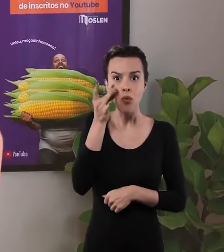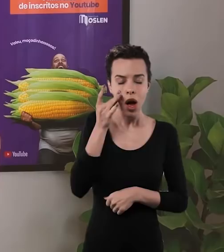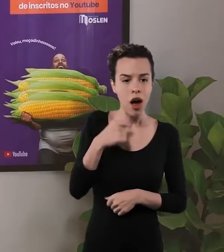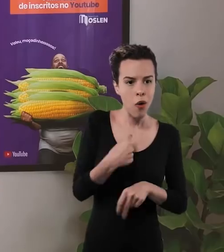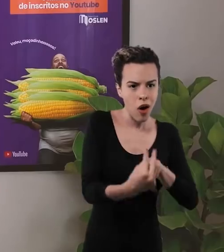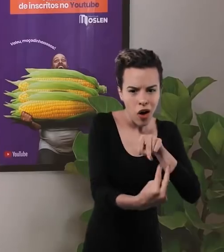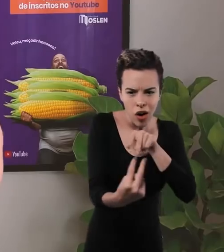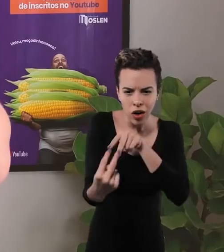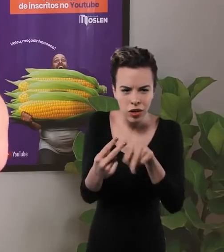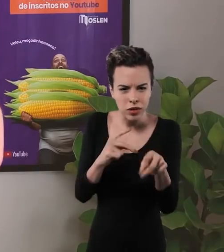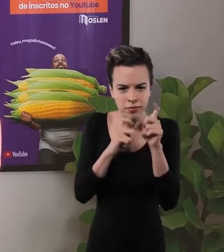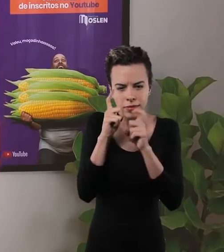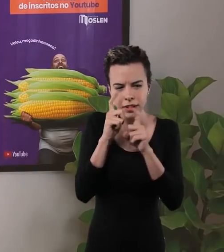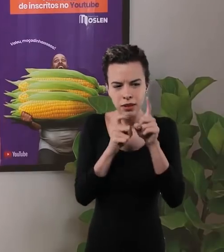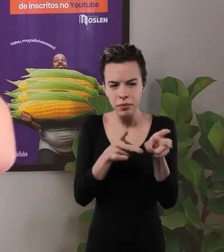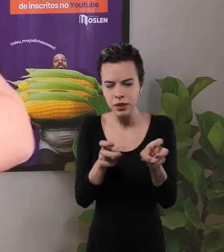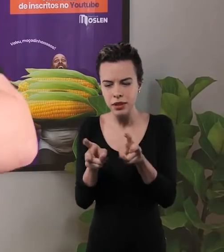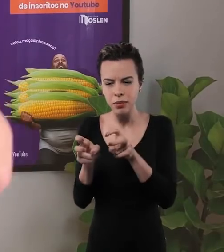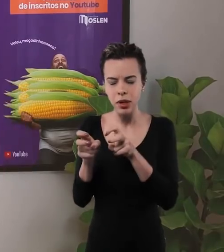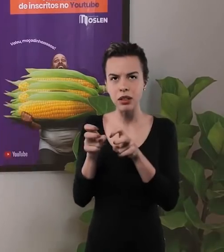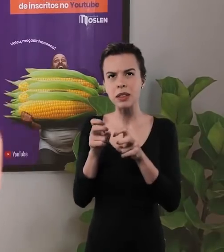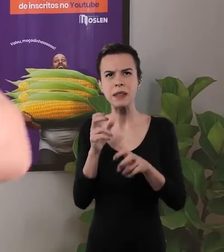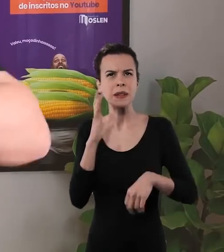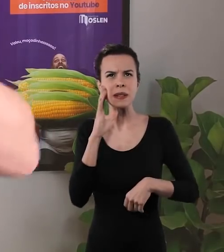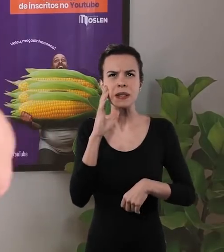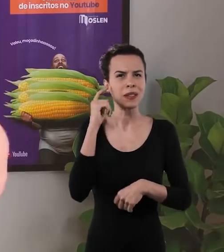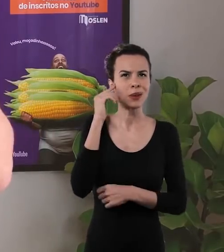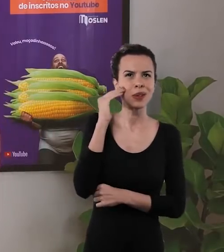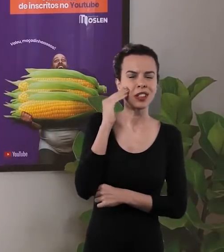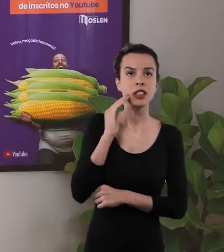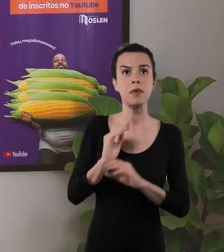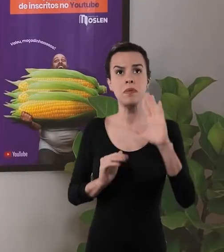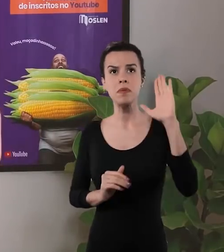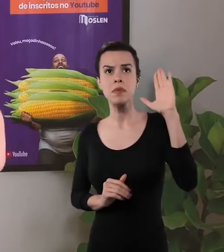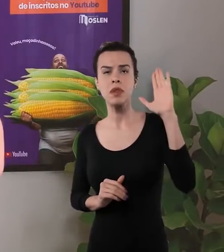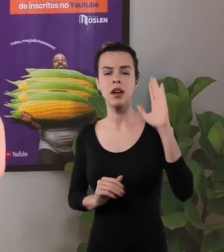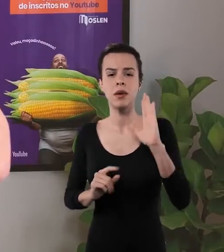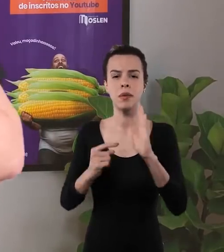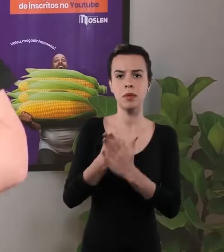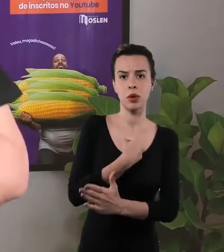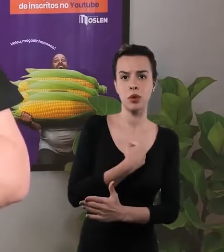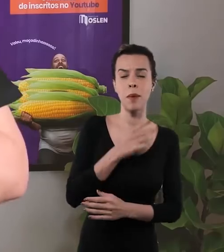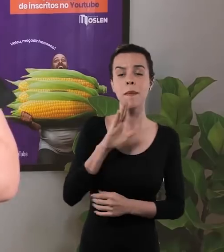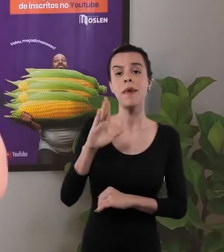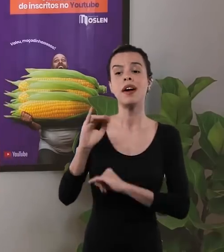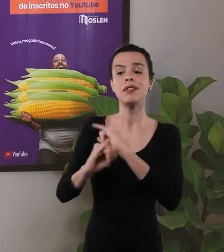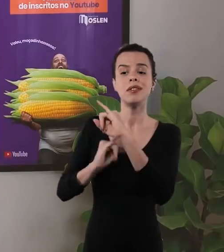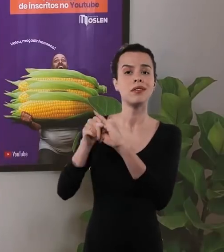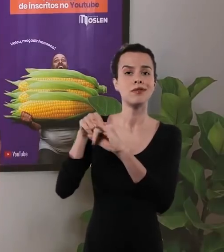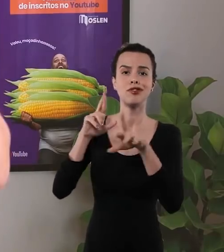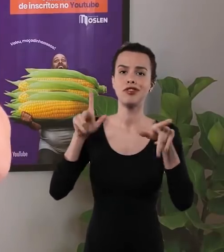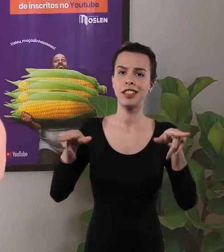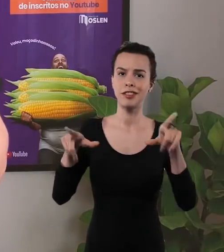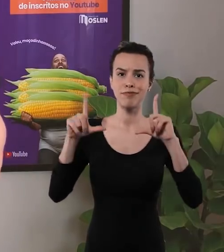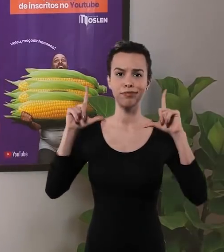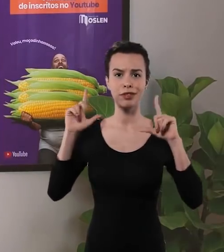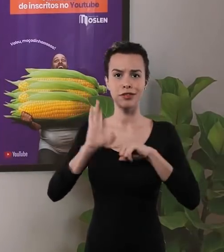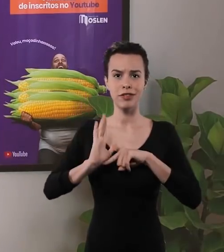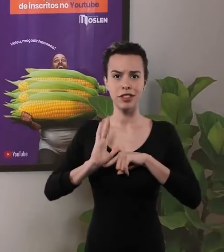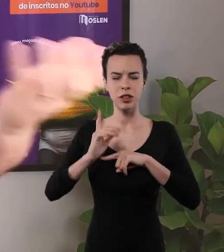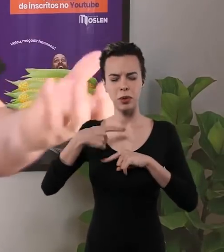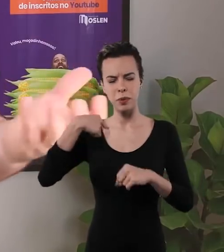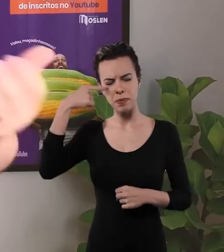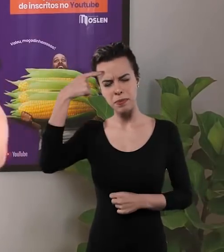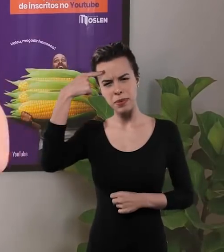eu estou em sala de aula presencial, eu consigo olhar no olho do aluno, percebendo nas feições dele se ele entendeu o conteúdo ou não, quando ele levanta a mão e me interrompe, já no